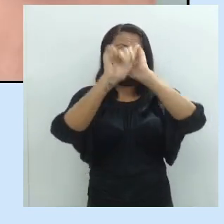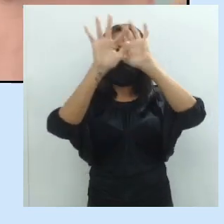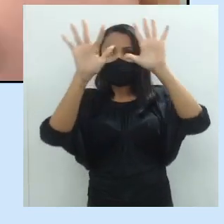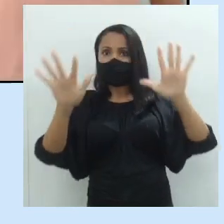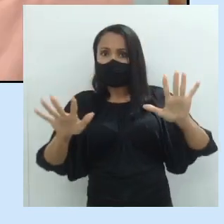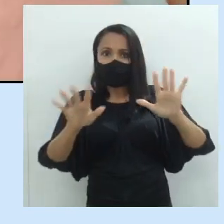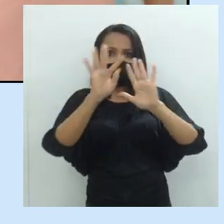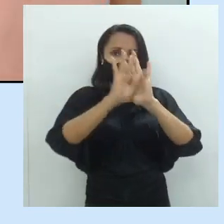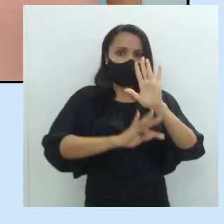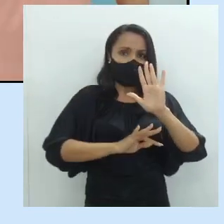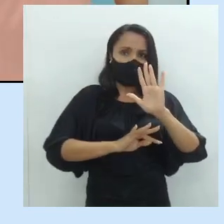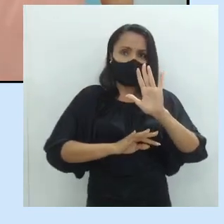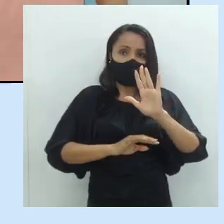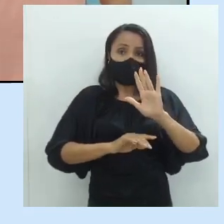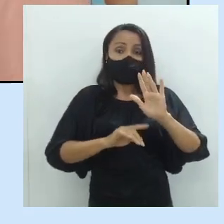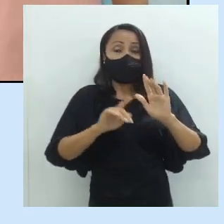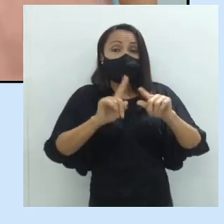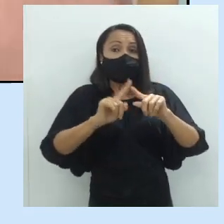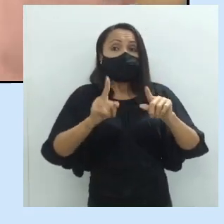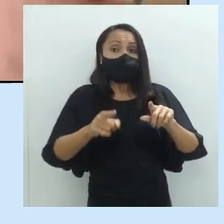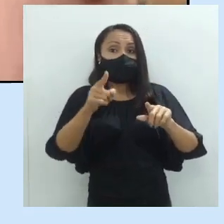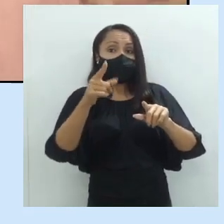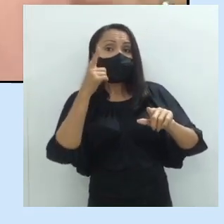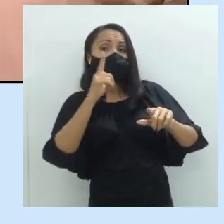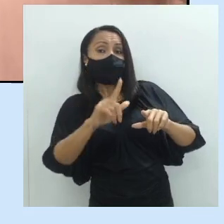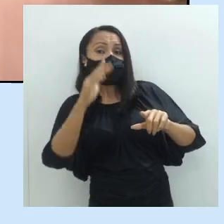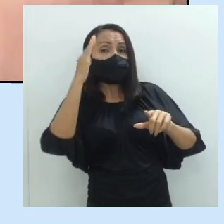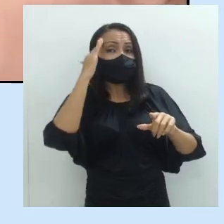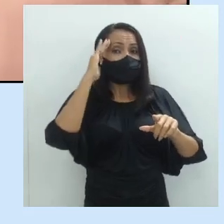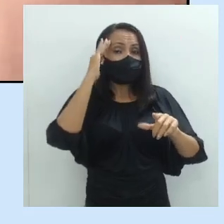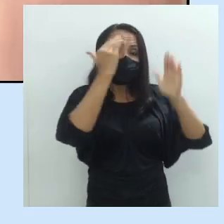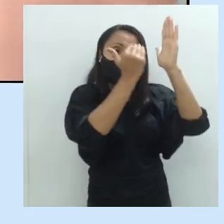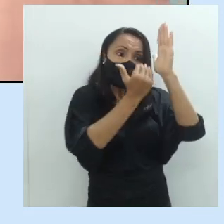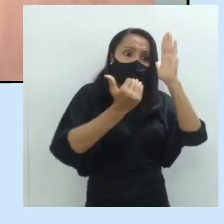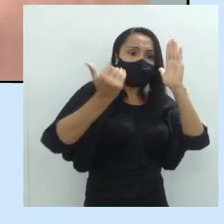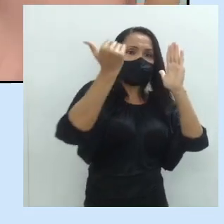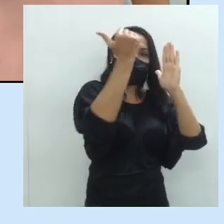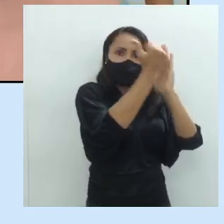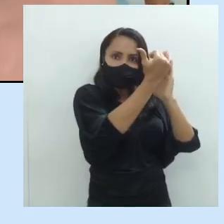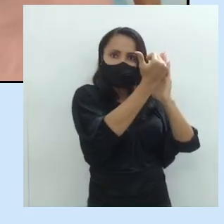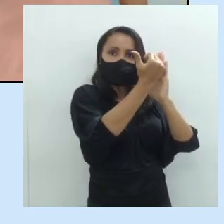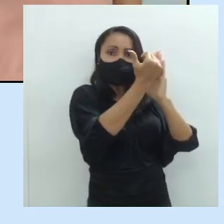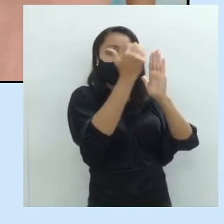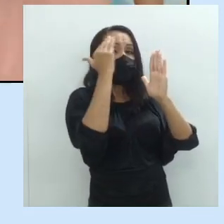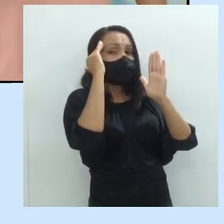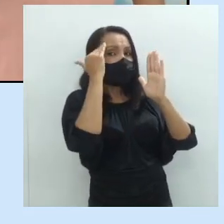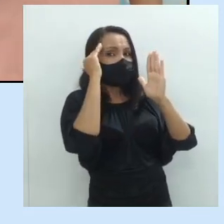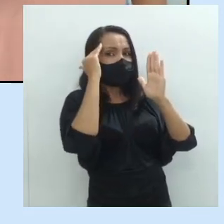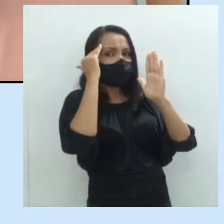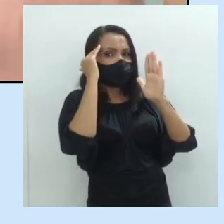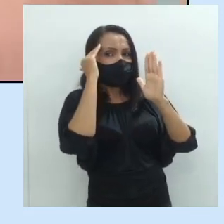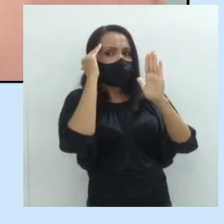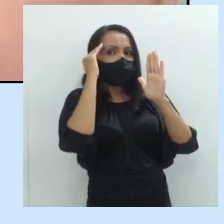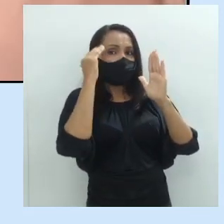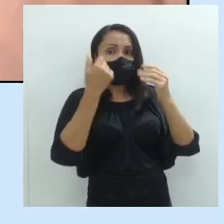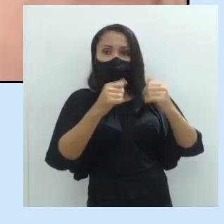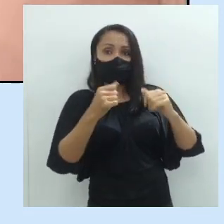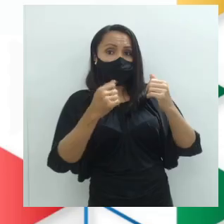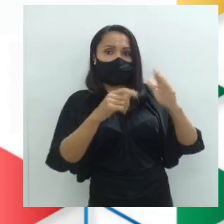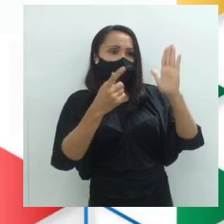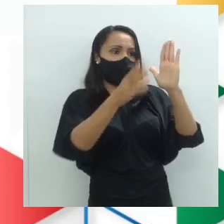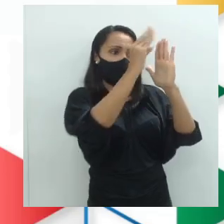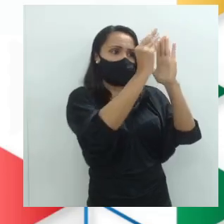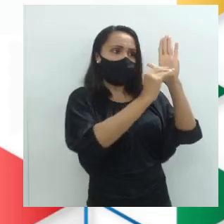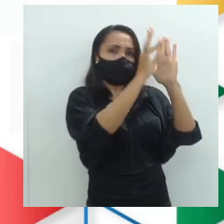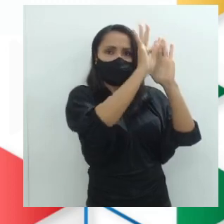texto. Então ler o implícito é ler além da superfície textual. E aqui eu tenho mais